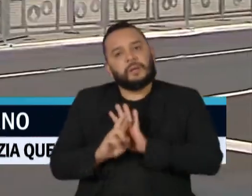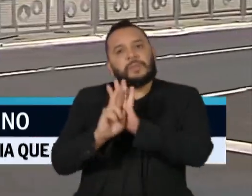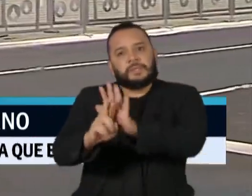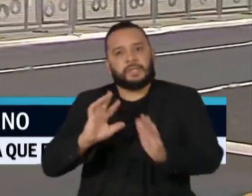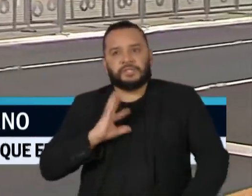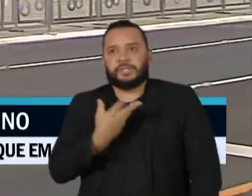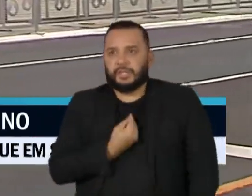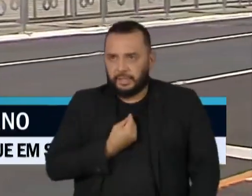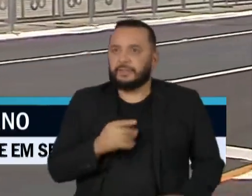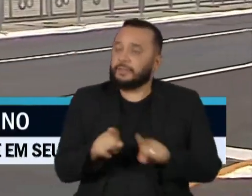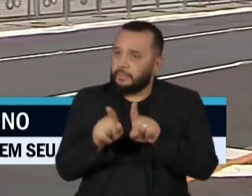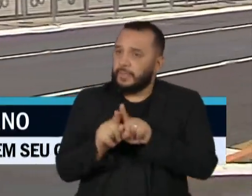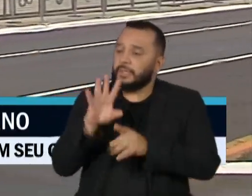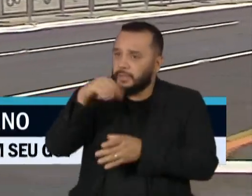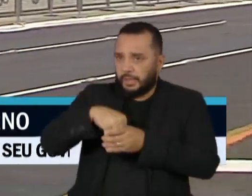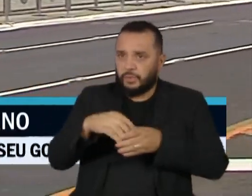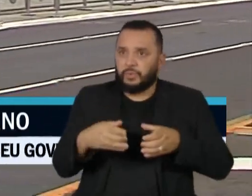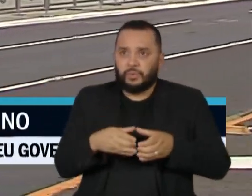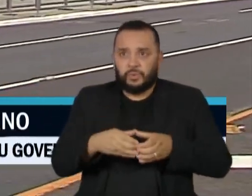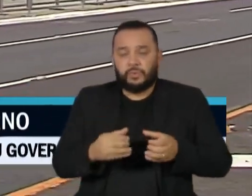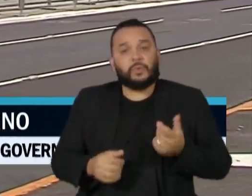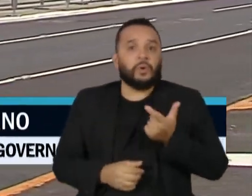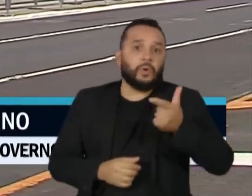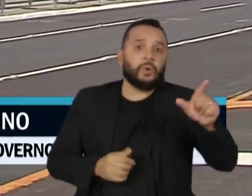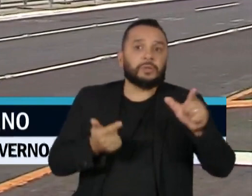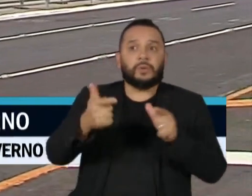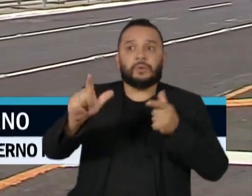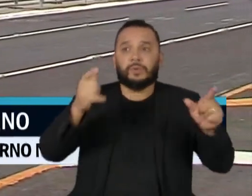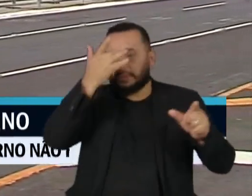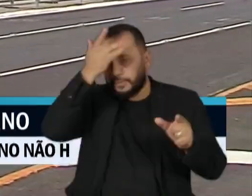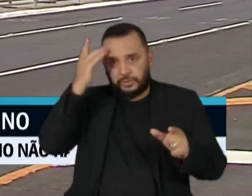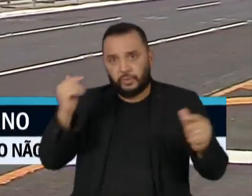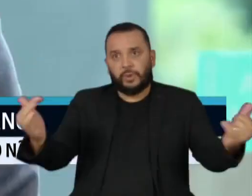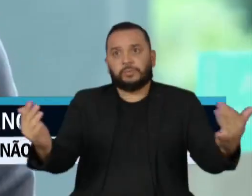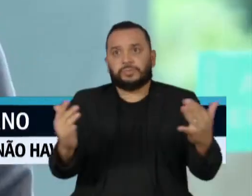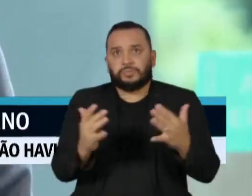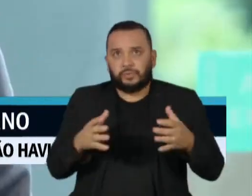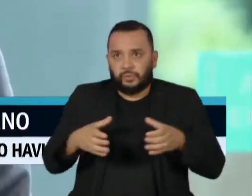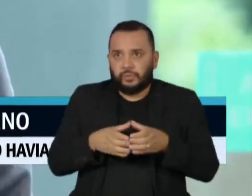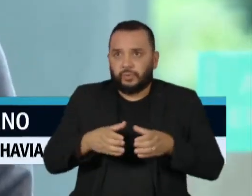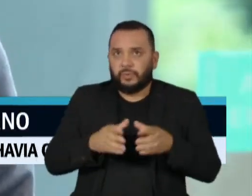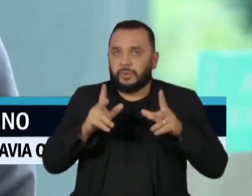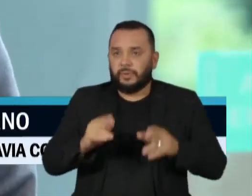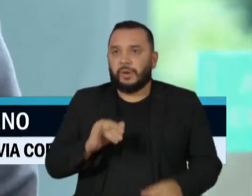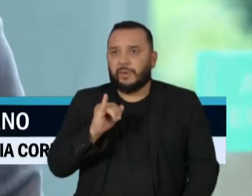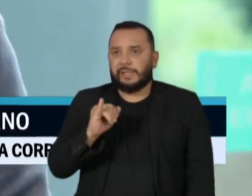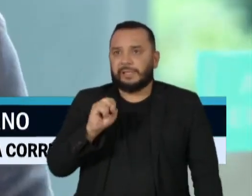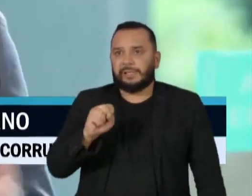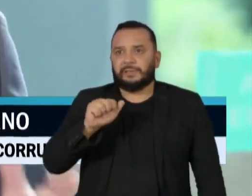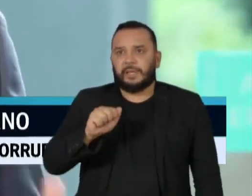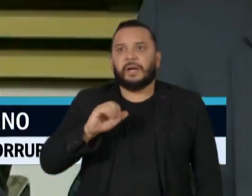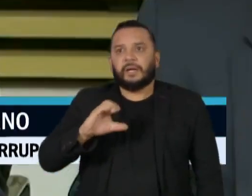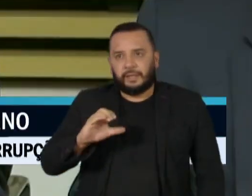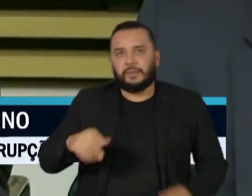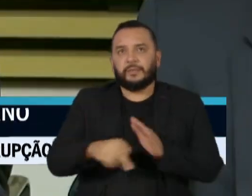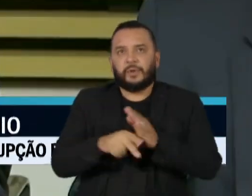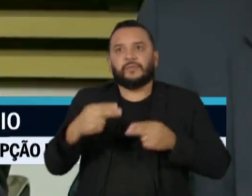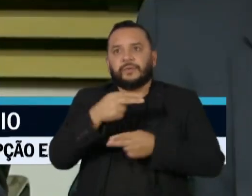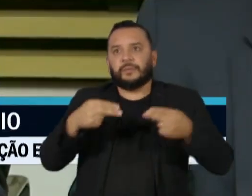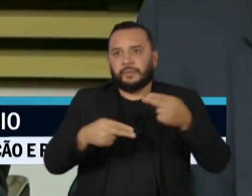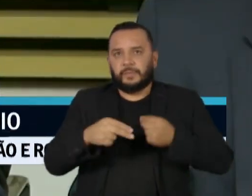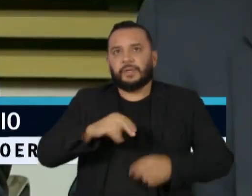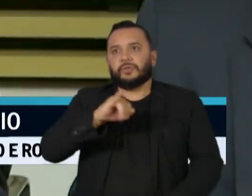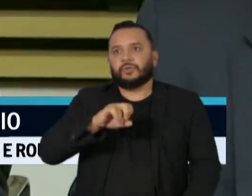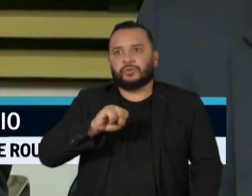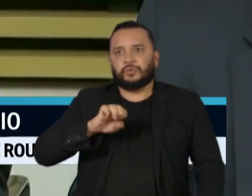grupo. Outros nomes de peso também devem compor o Conselhão, como Isaac Sidney, da Febraban, Josué